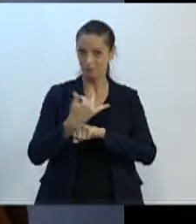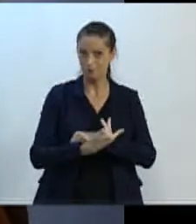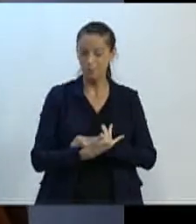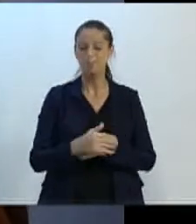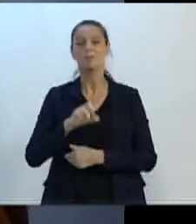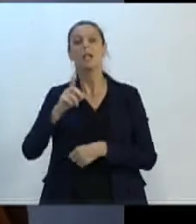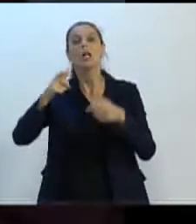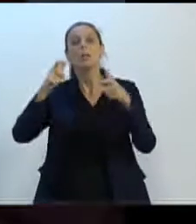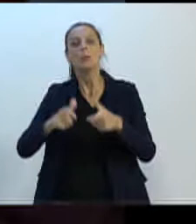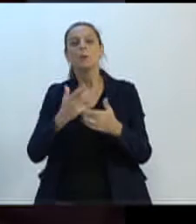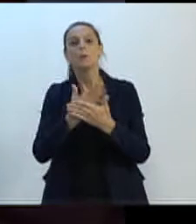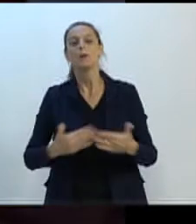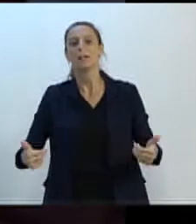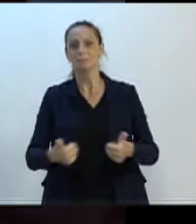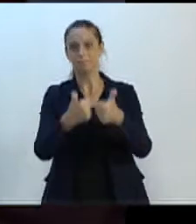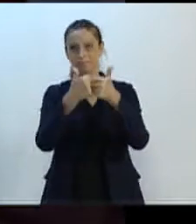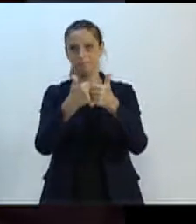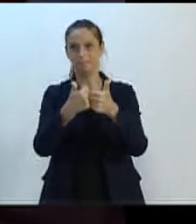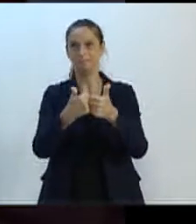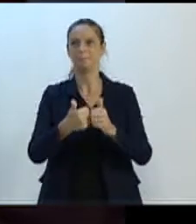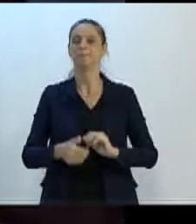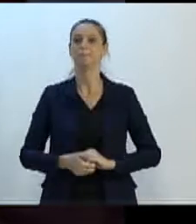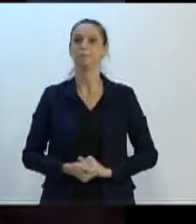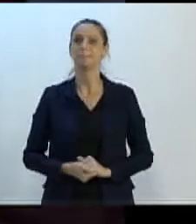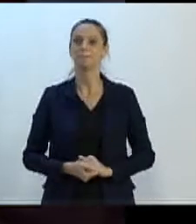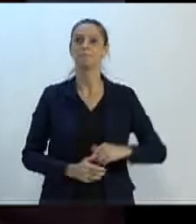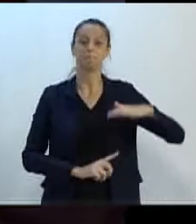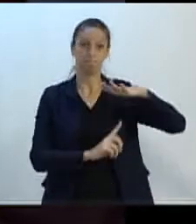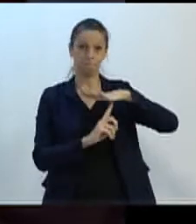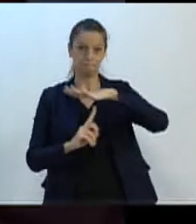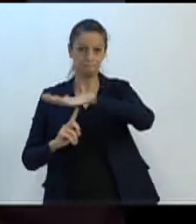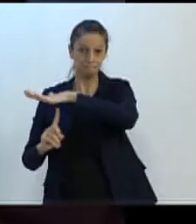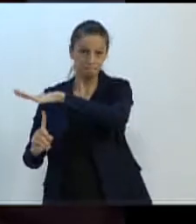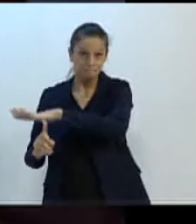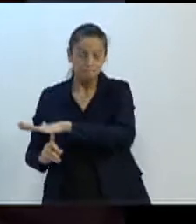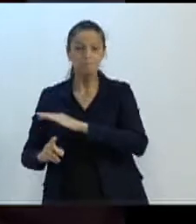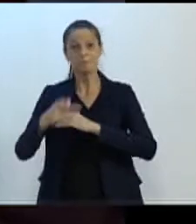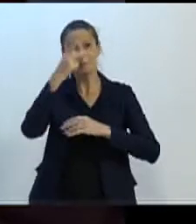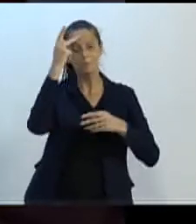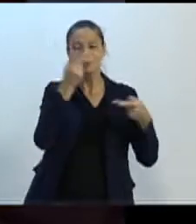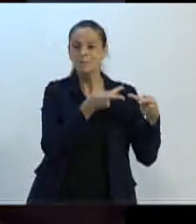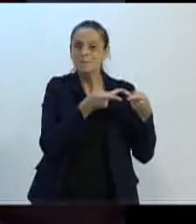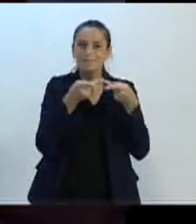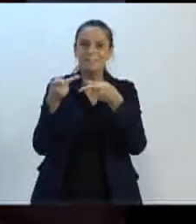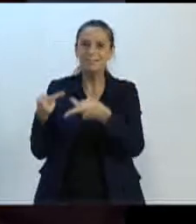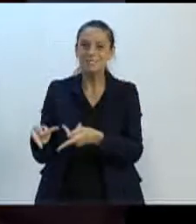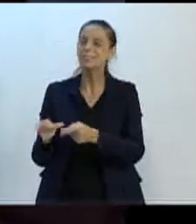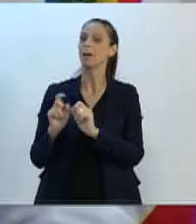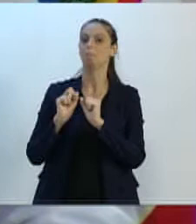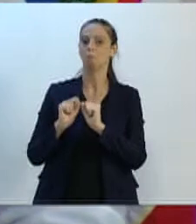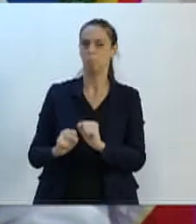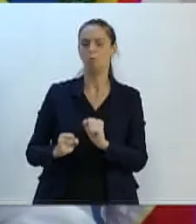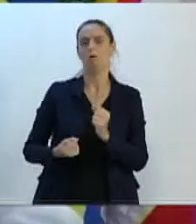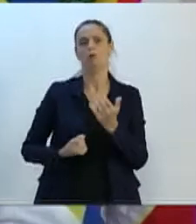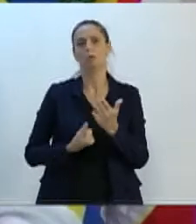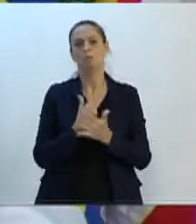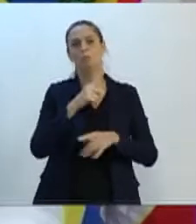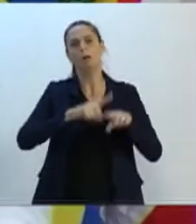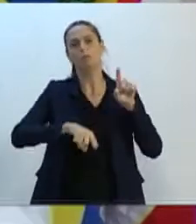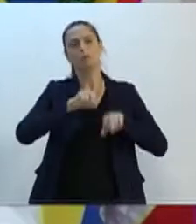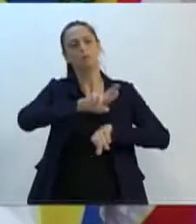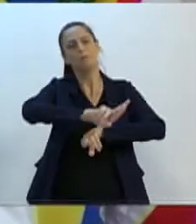Parque Vila Germânica. Na Feira da Amizade, onde os visitantes poderão adquirir diversos produtos,